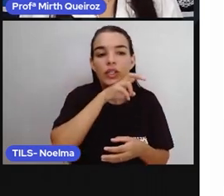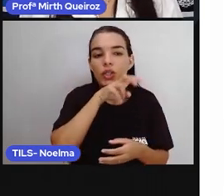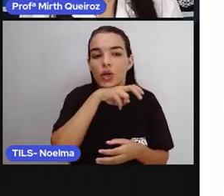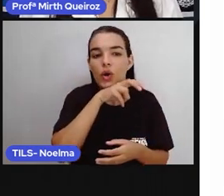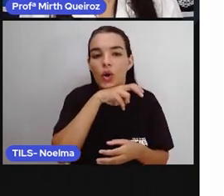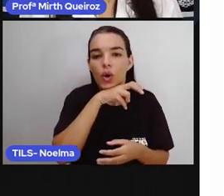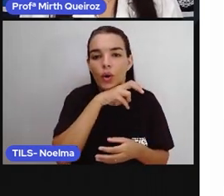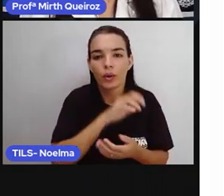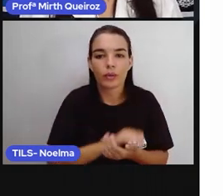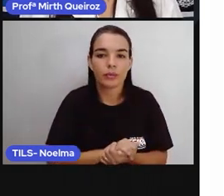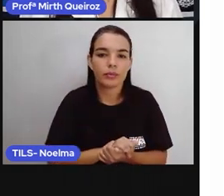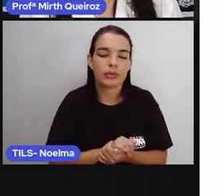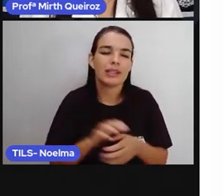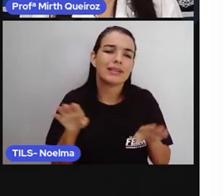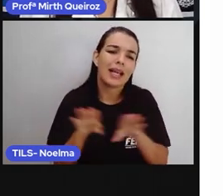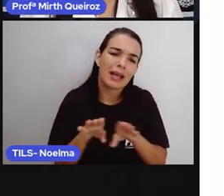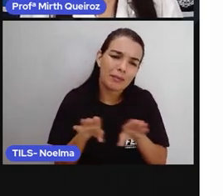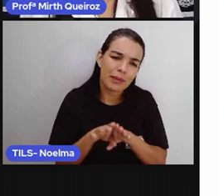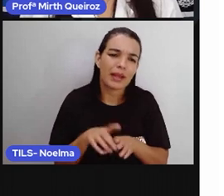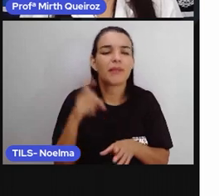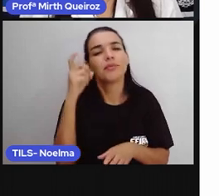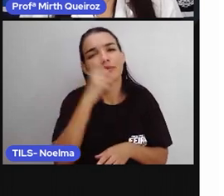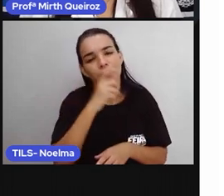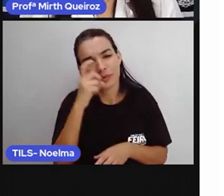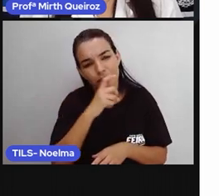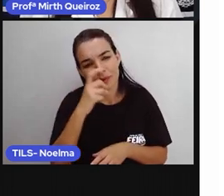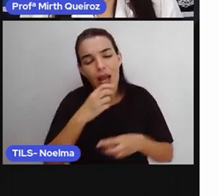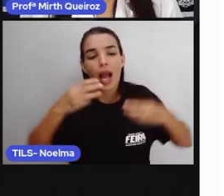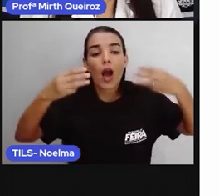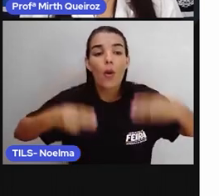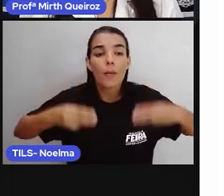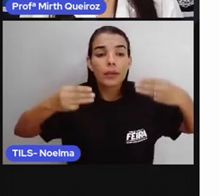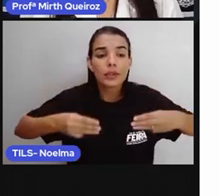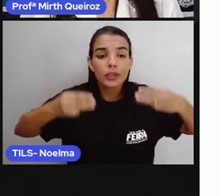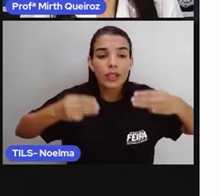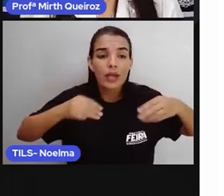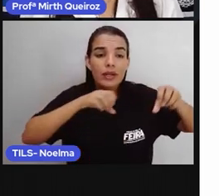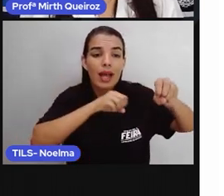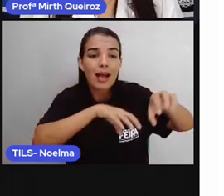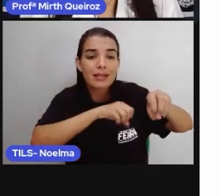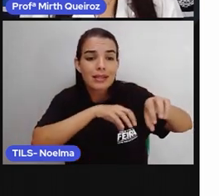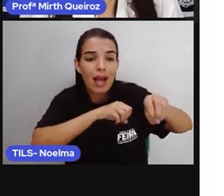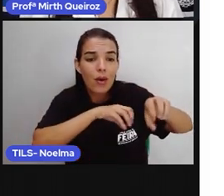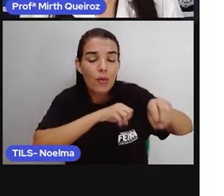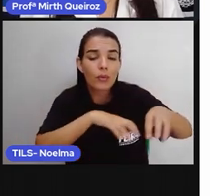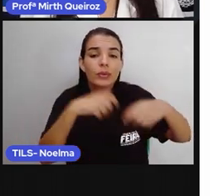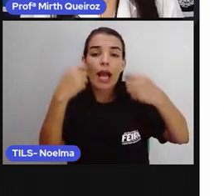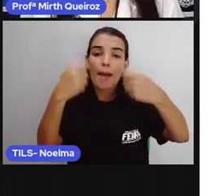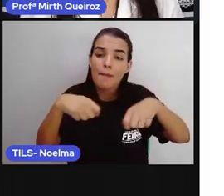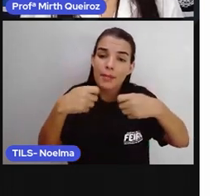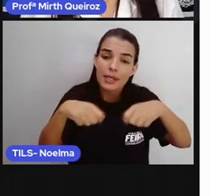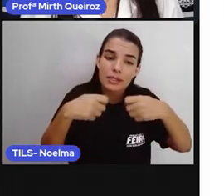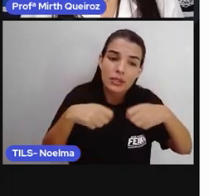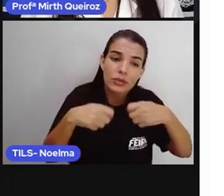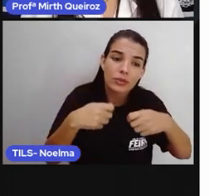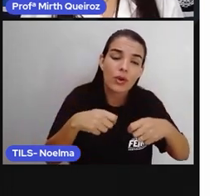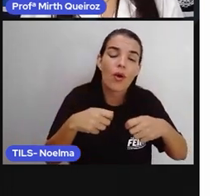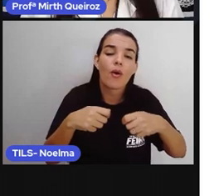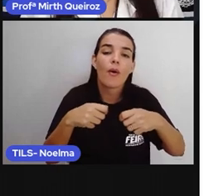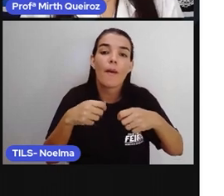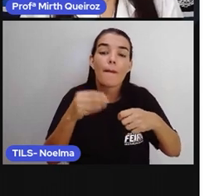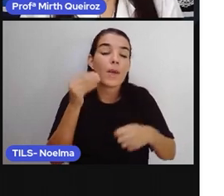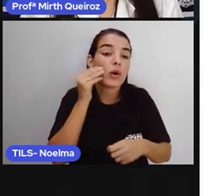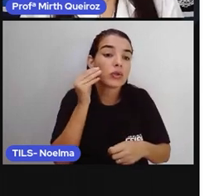Mentira, gente. Fake news também. E aí o Ministério da Saúde teve que ir lá e fazer uma